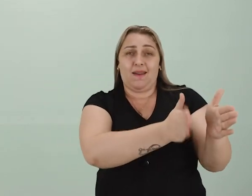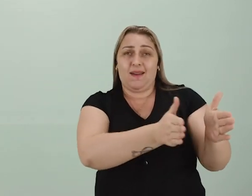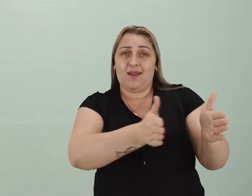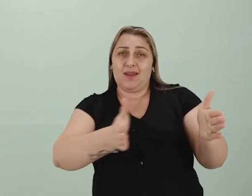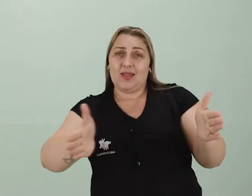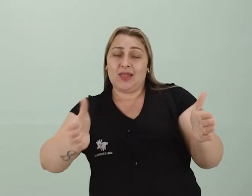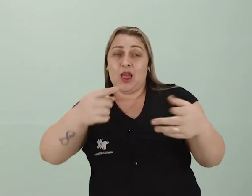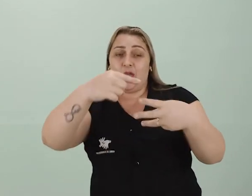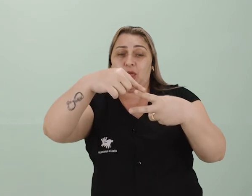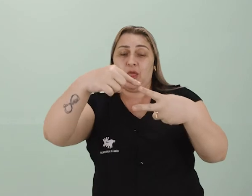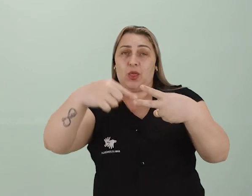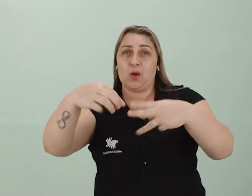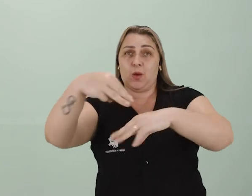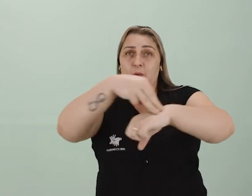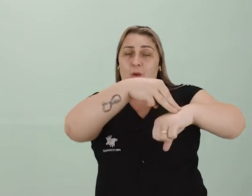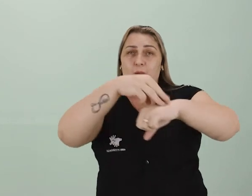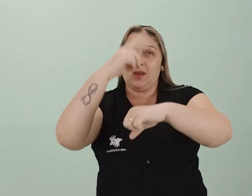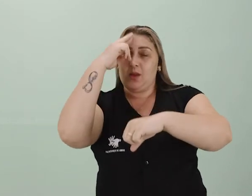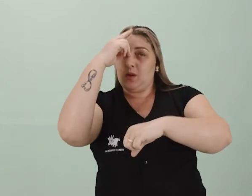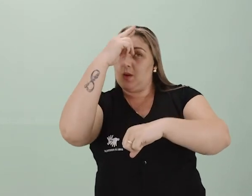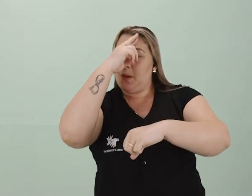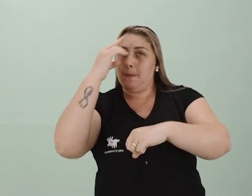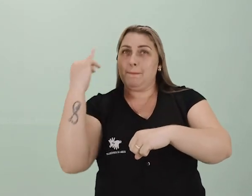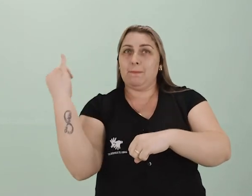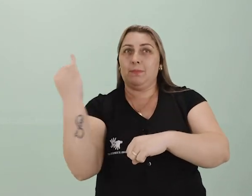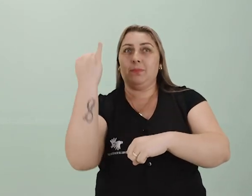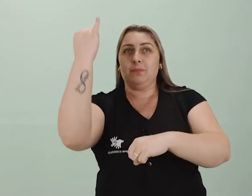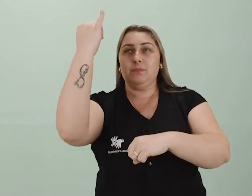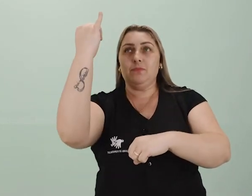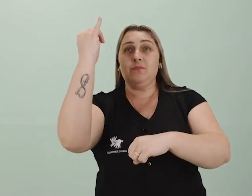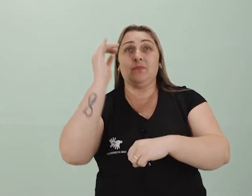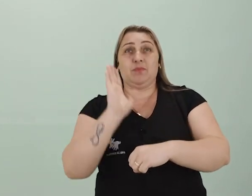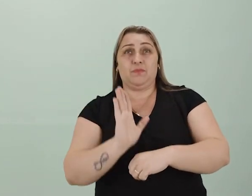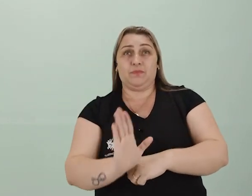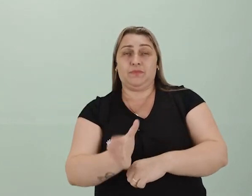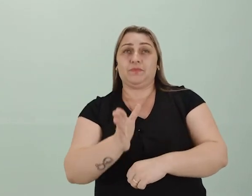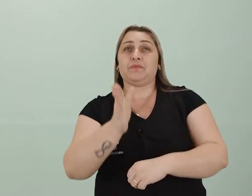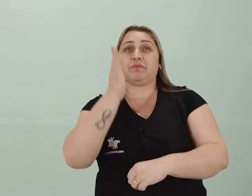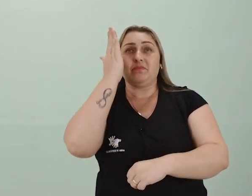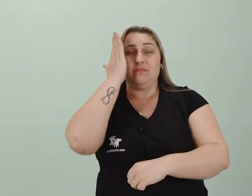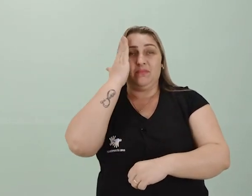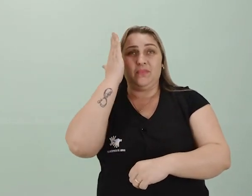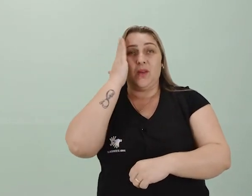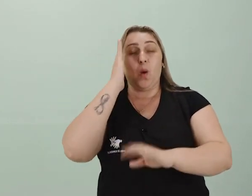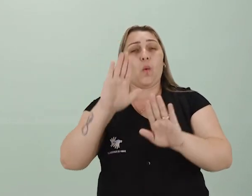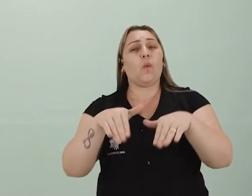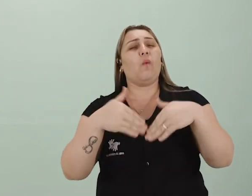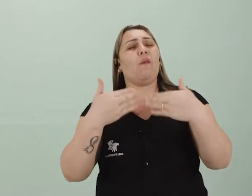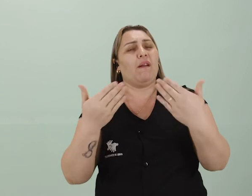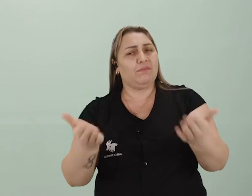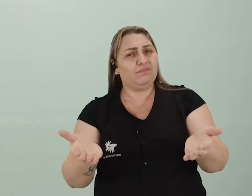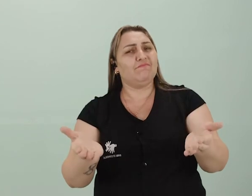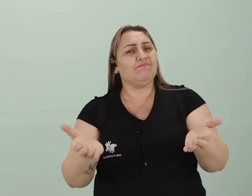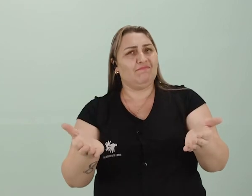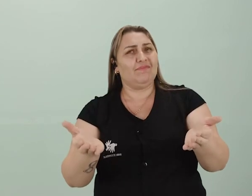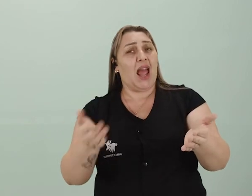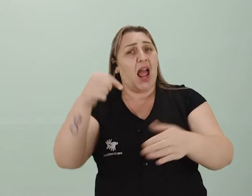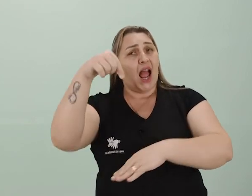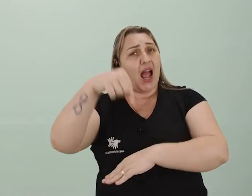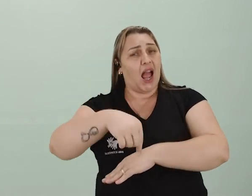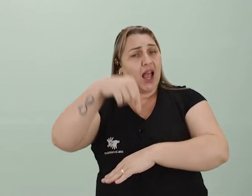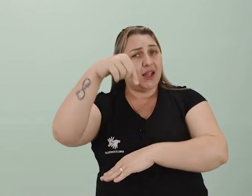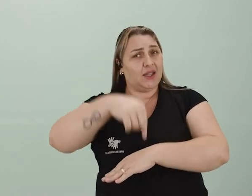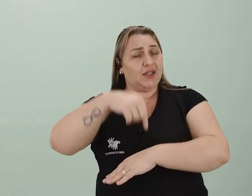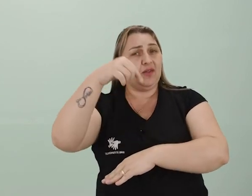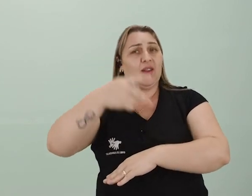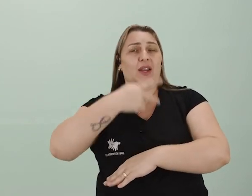aula em dois momentos históricos muito importantes. Vocês já devem saber mais ou menos de qual se trata, porque aqui nós estamos